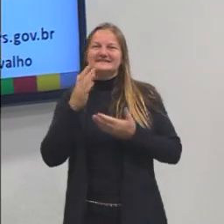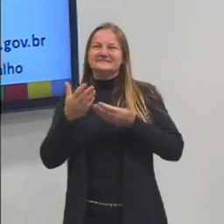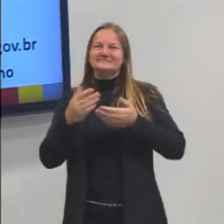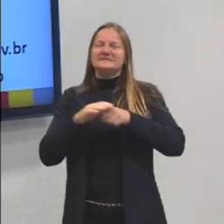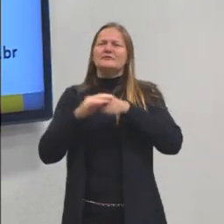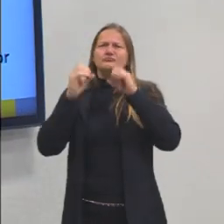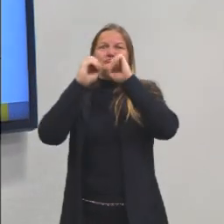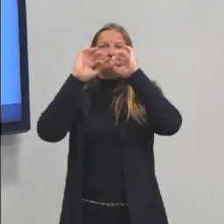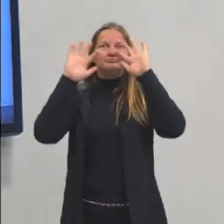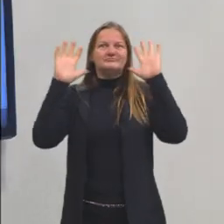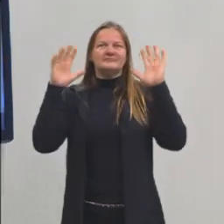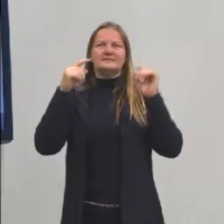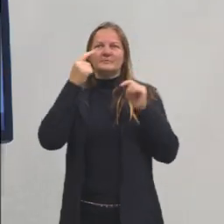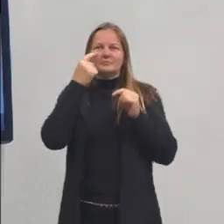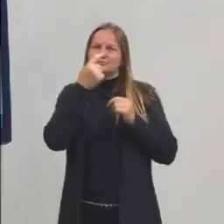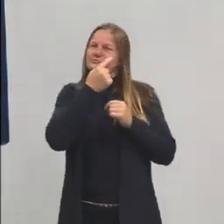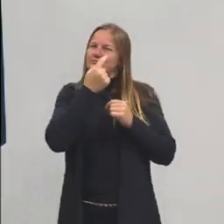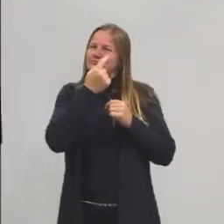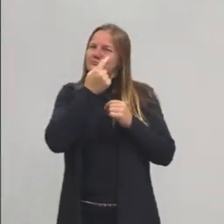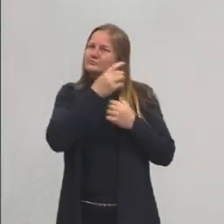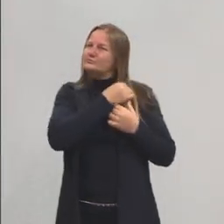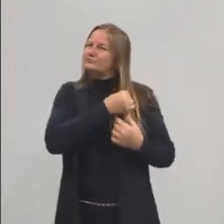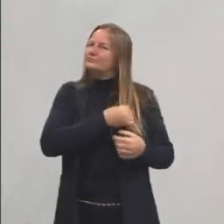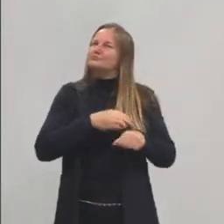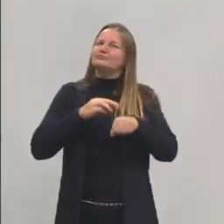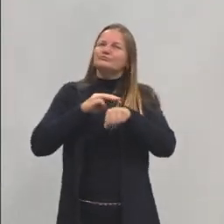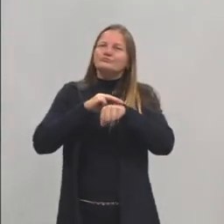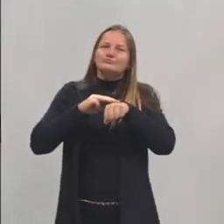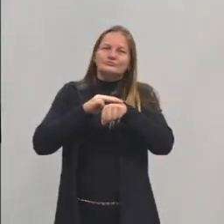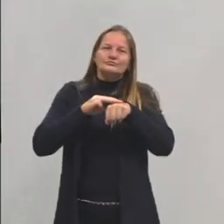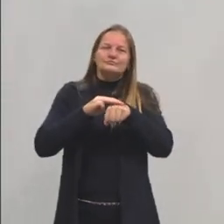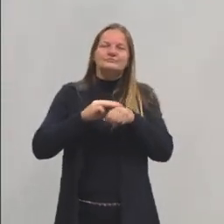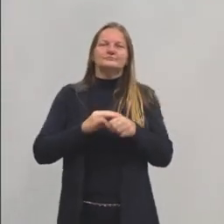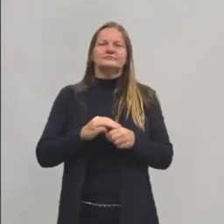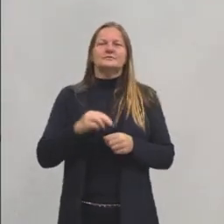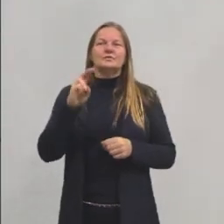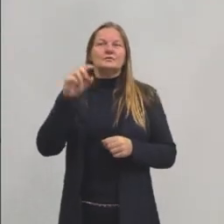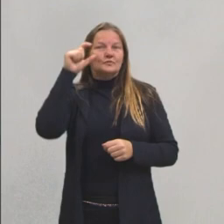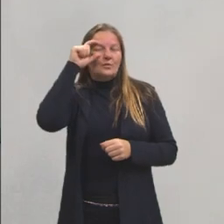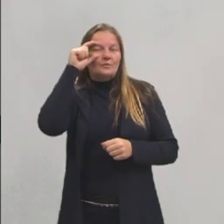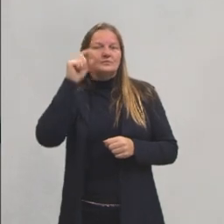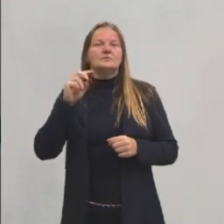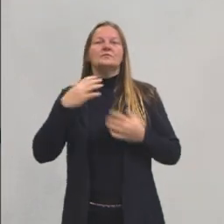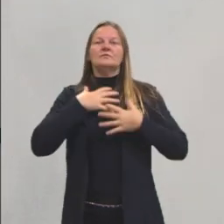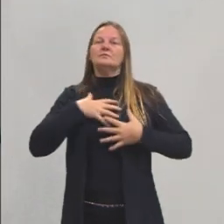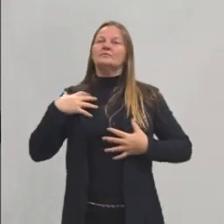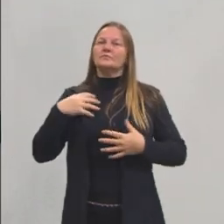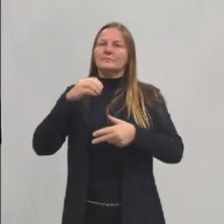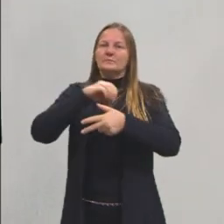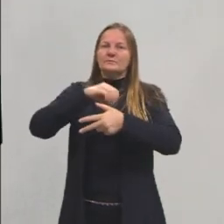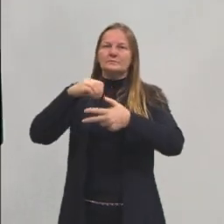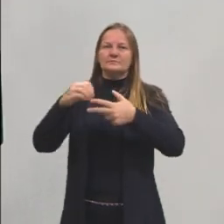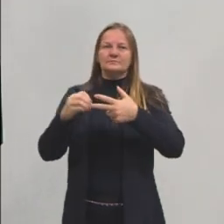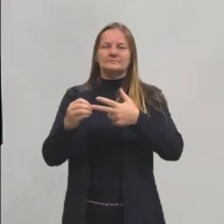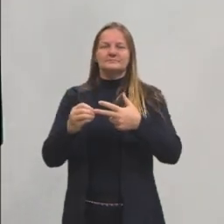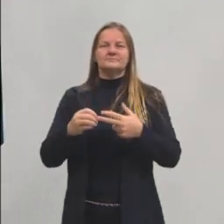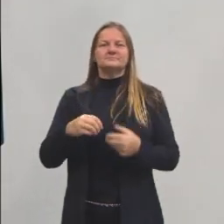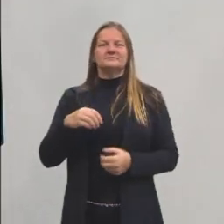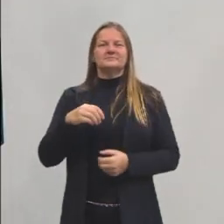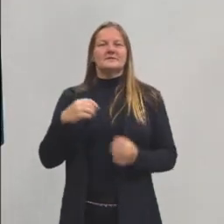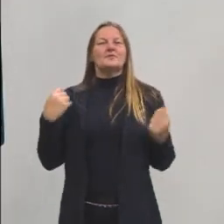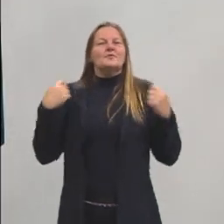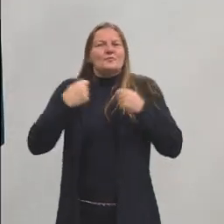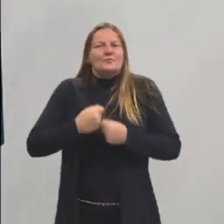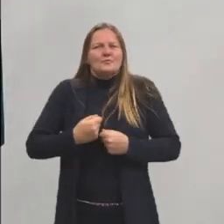clara, cabelos e olhos castanhos, uso óculos, estou vestindo a camiseta do pré-ENEM na cor magenta e o meu